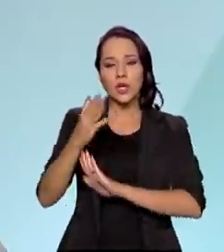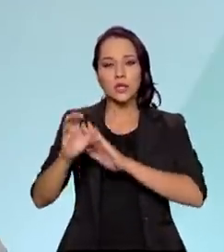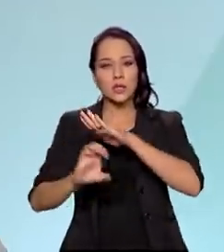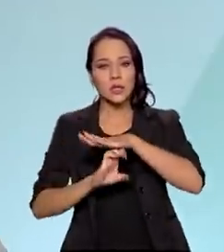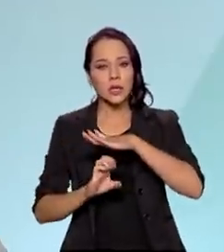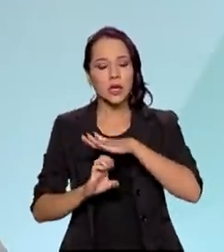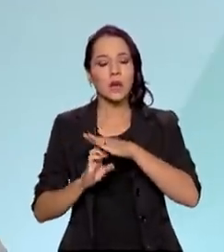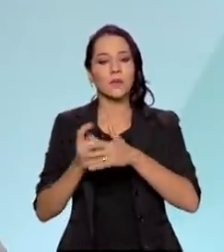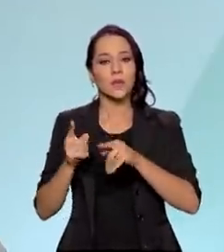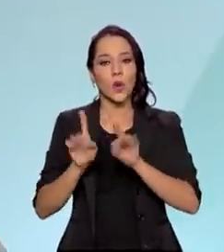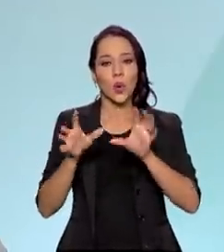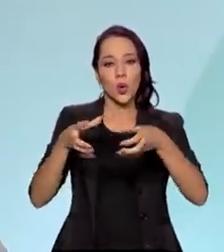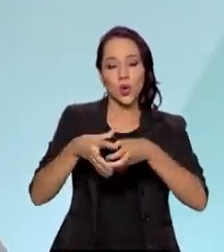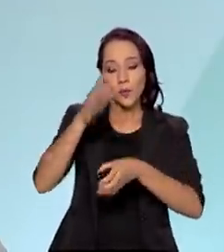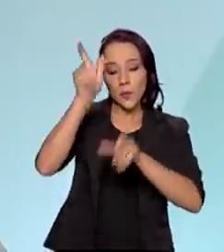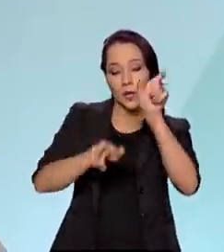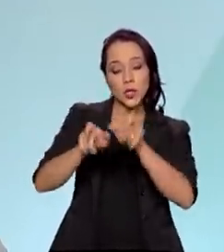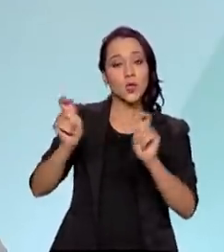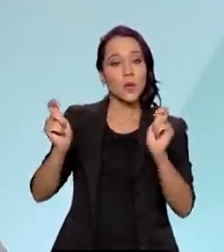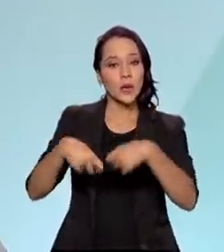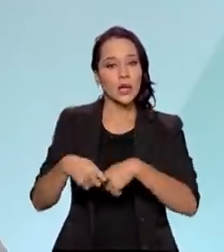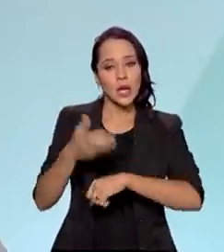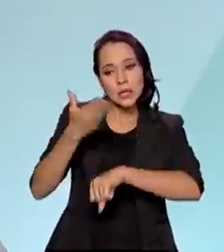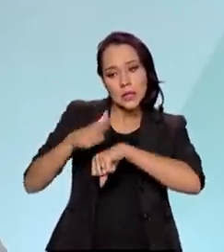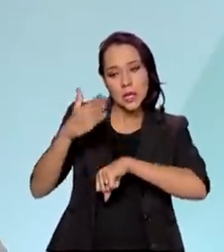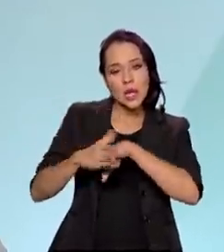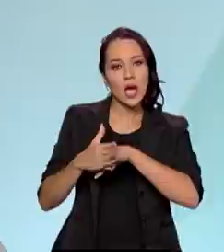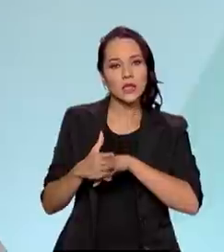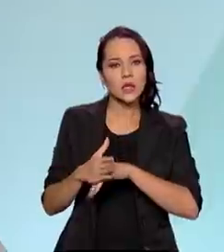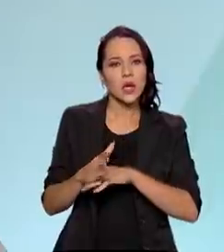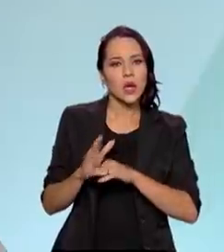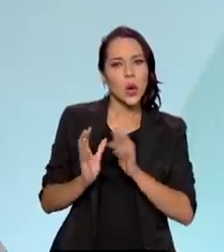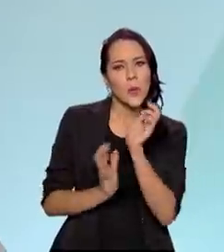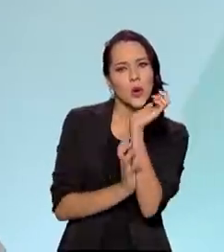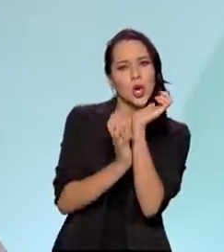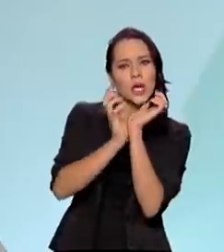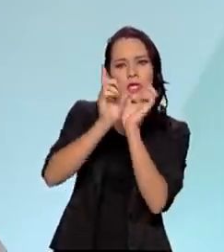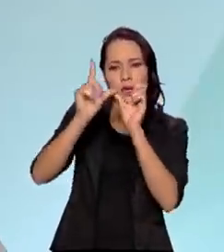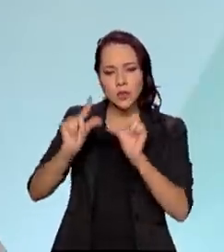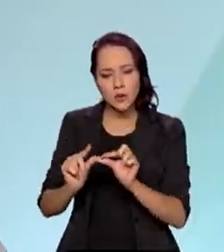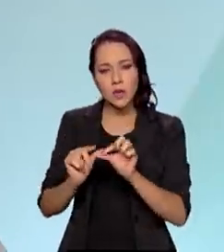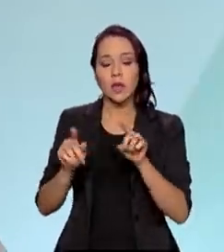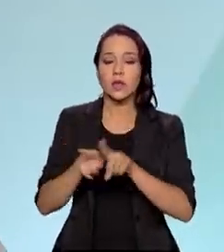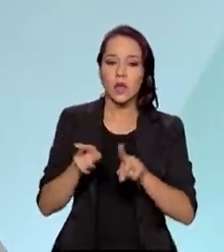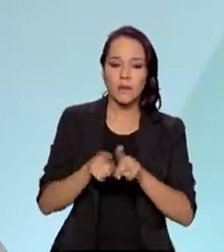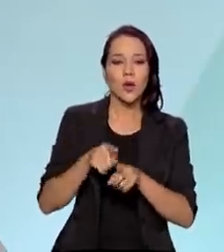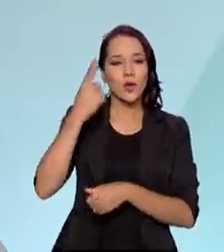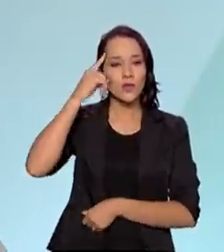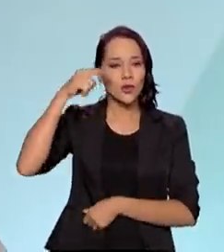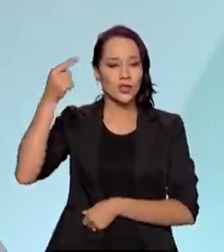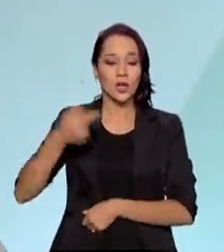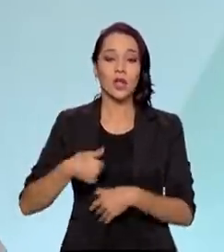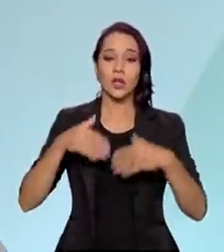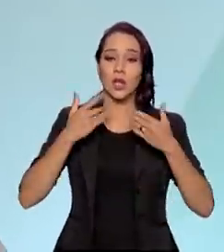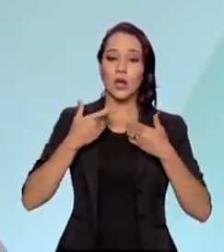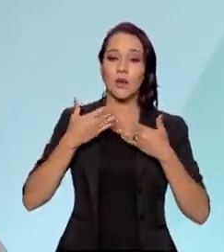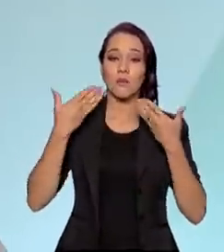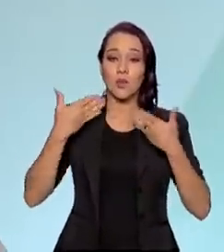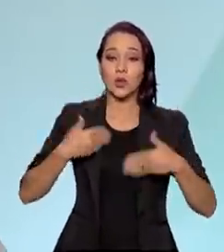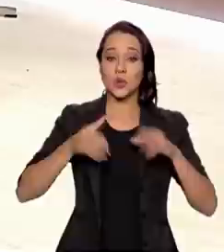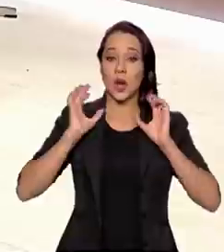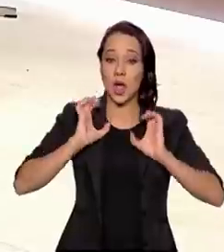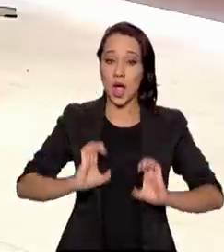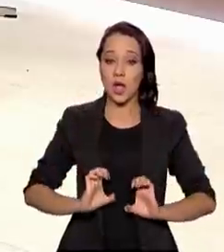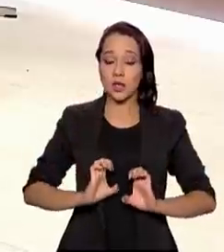seus órgãos, com pessoas competentes, qualificadas, com o mínimo de requisitos necessários, quanto no dia a dia, tendo uma postura ética, um comportamento